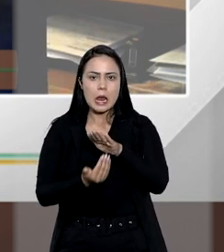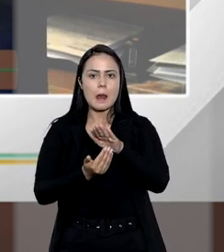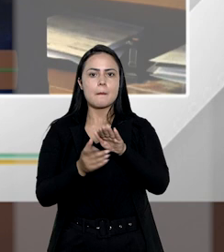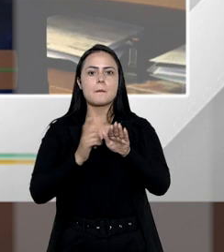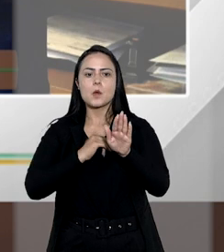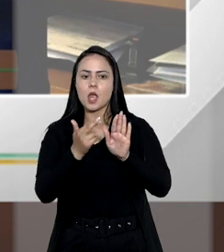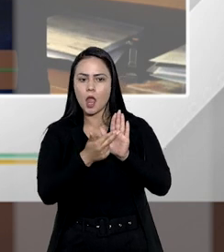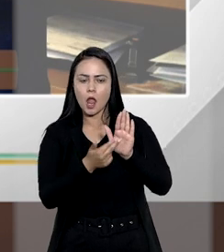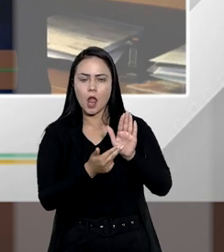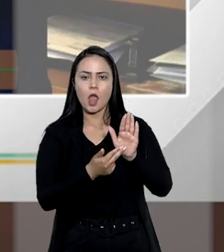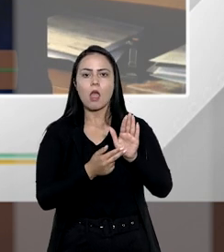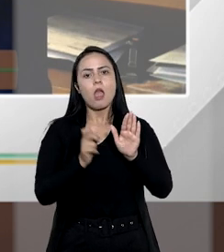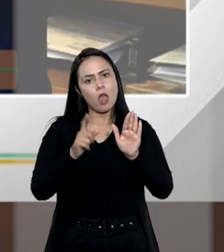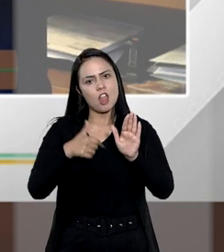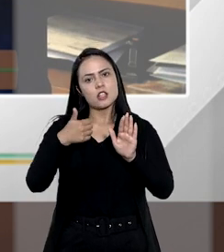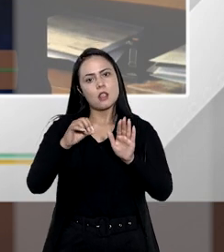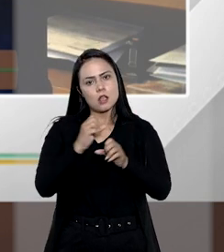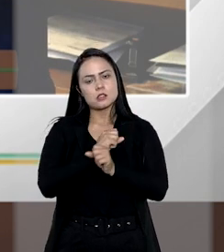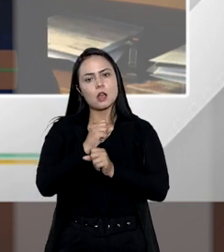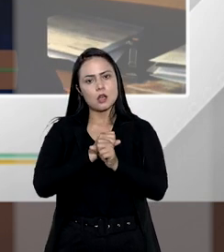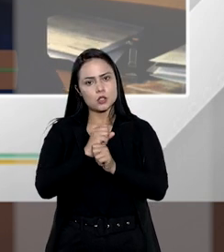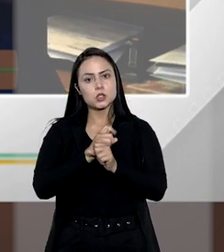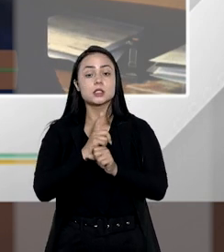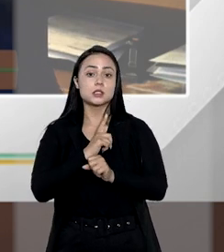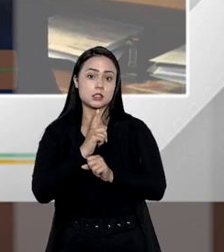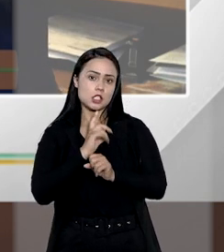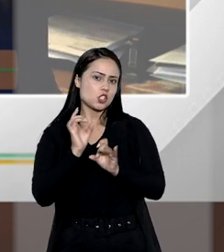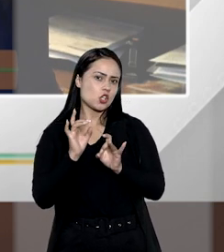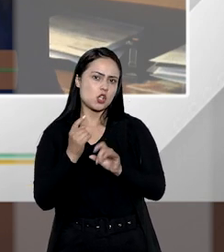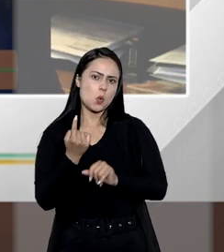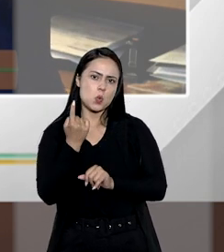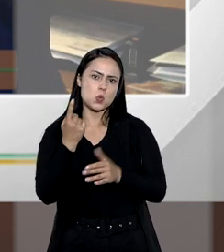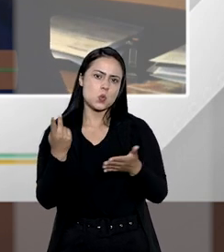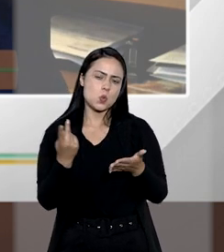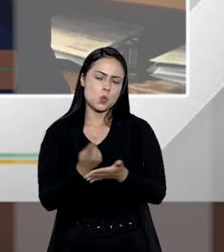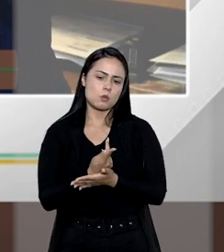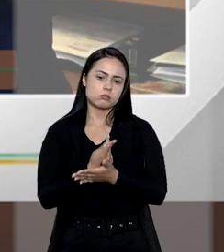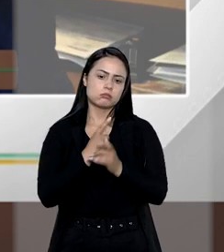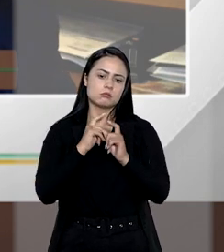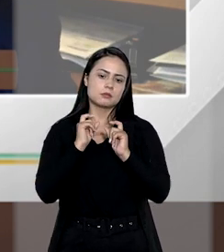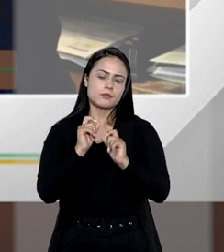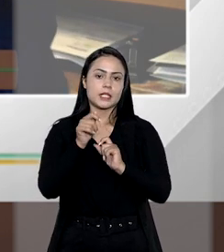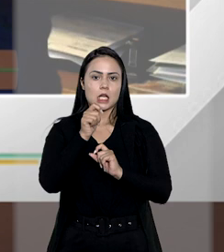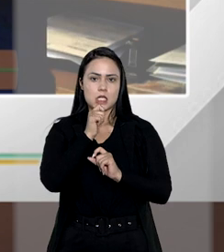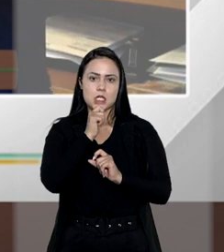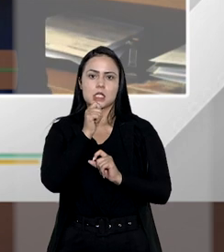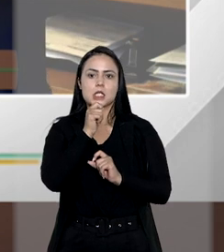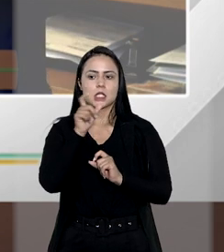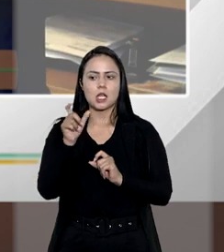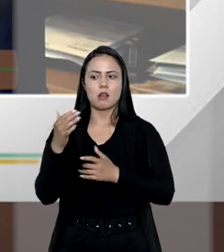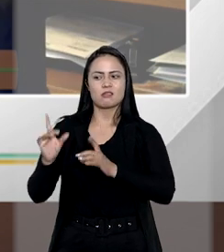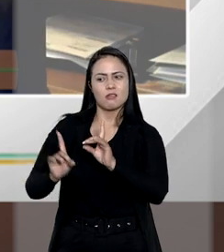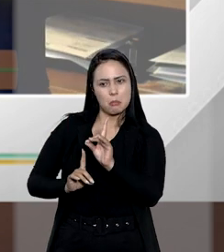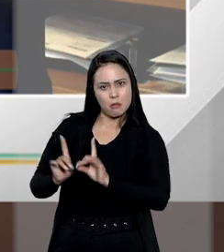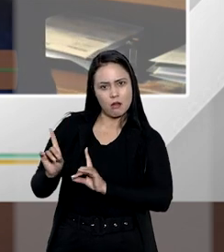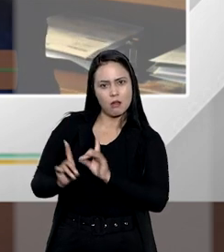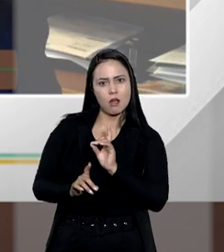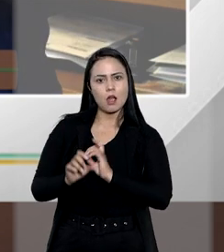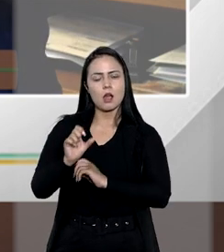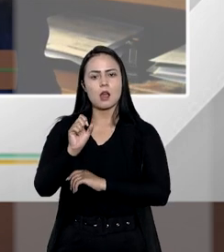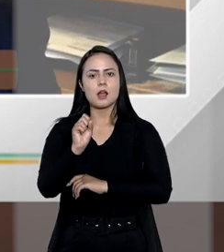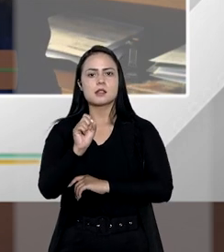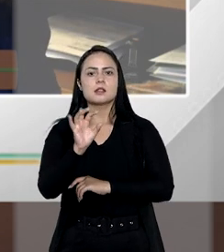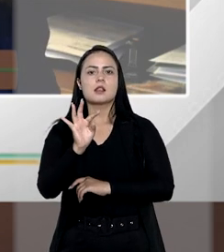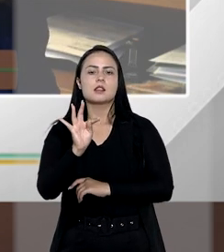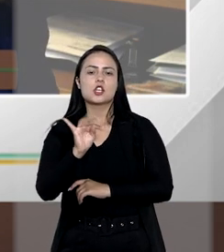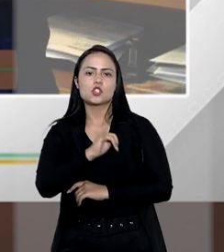em regra, é de 10 anos. Existe apenas uma situação que ainda está em discussão no Superior